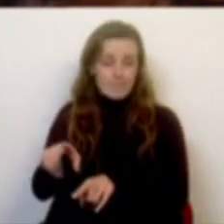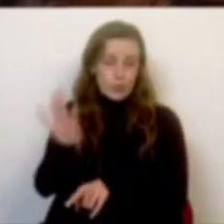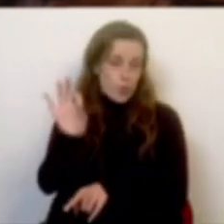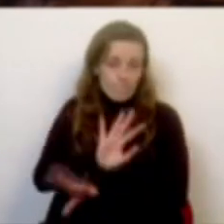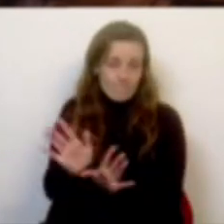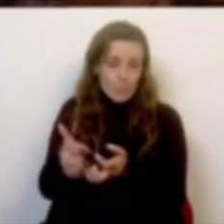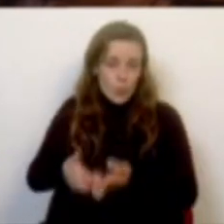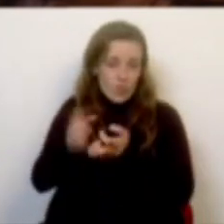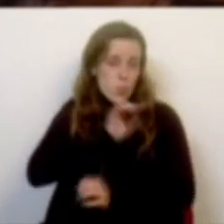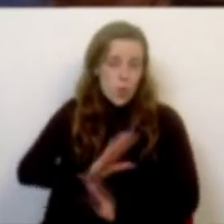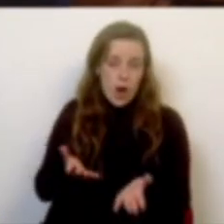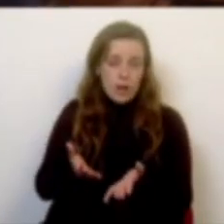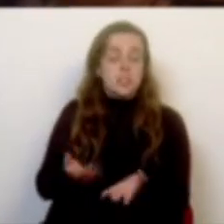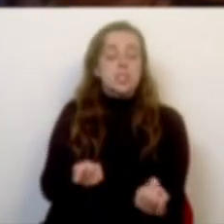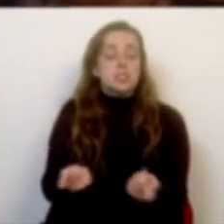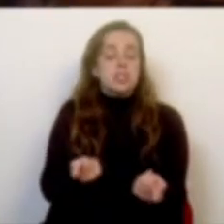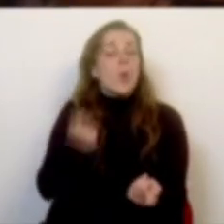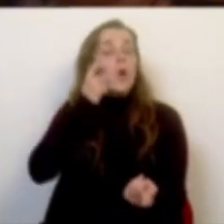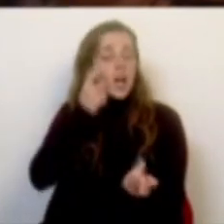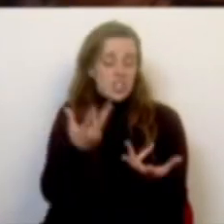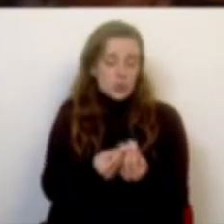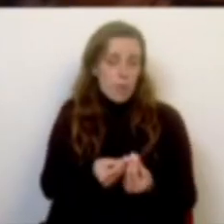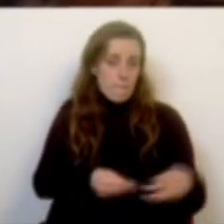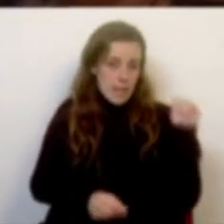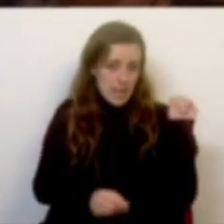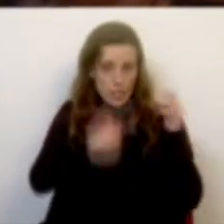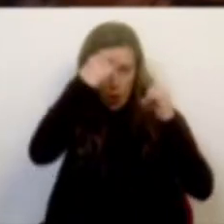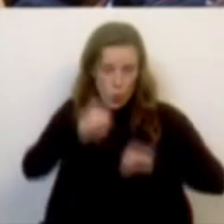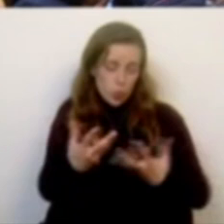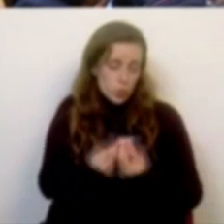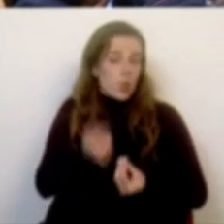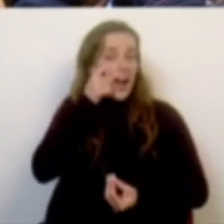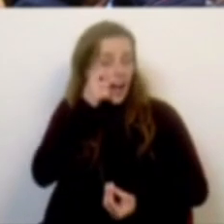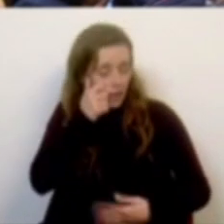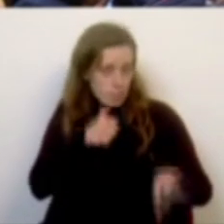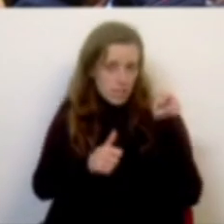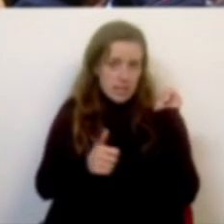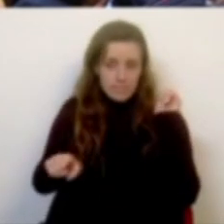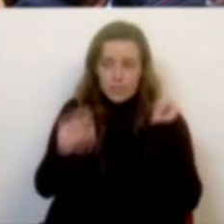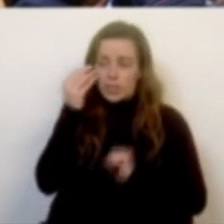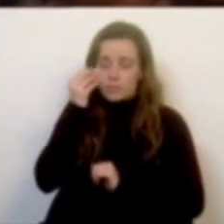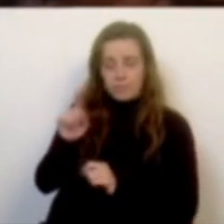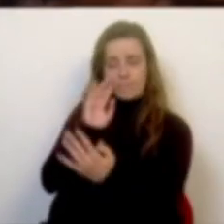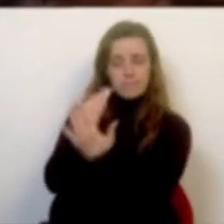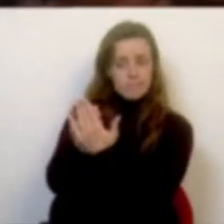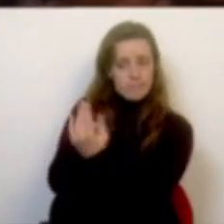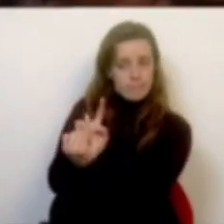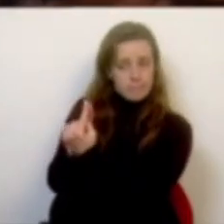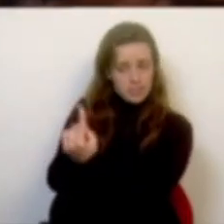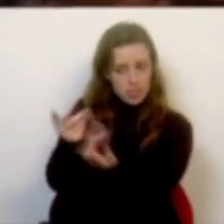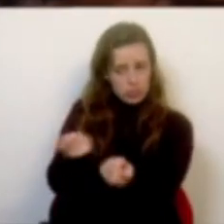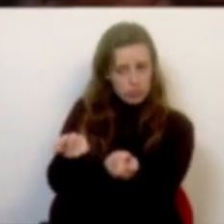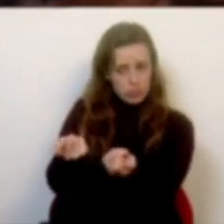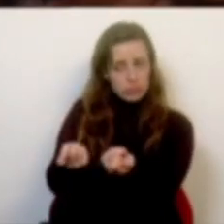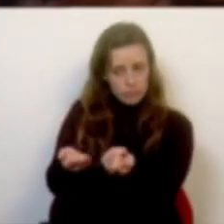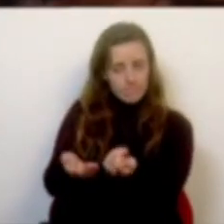caminho é governar com o PS, o caminho é fazer acordos com o PS. Luís Montenegro, cara a cara te digo, governarás com o PS porque